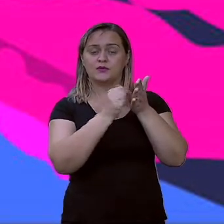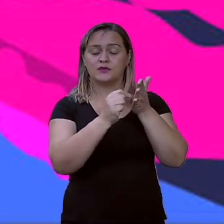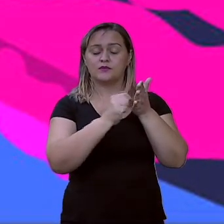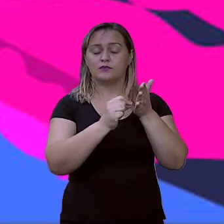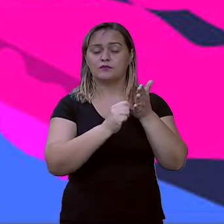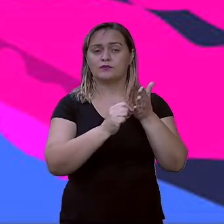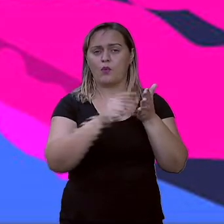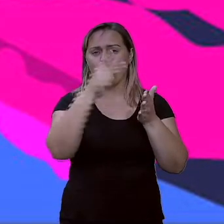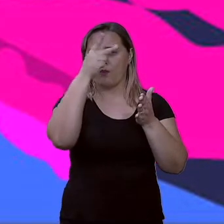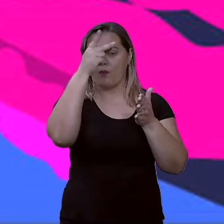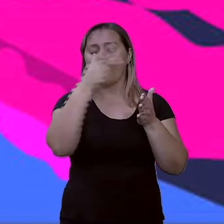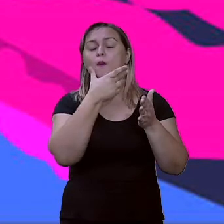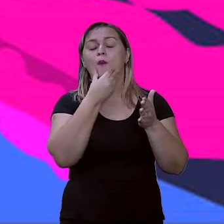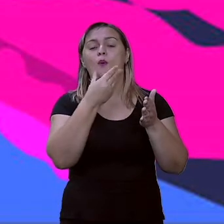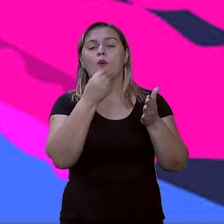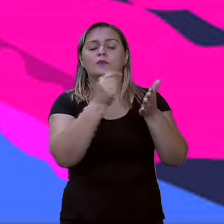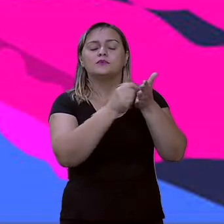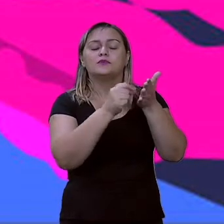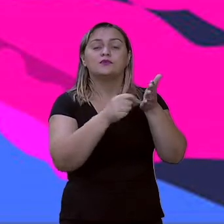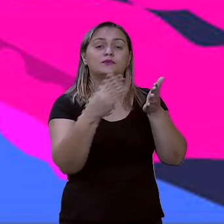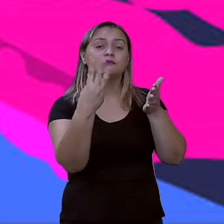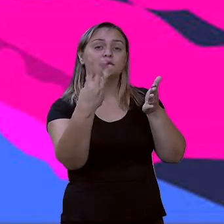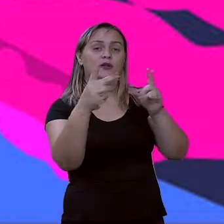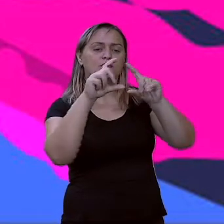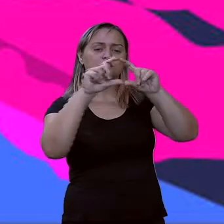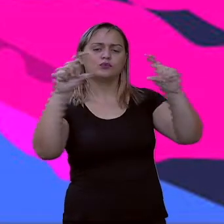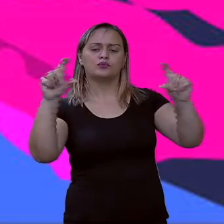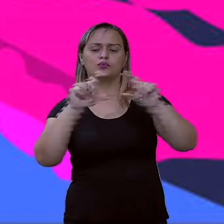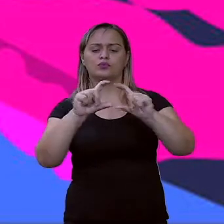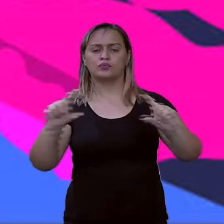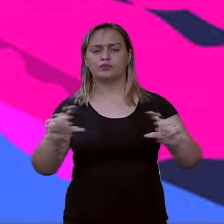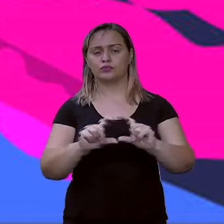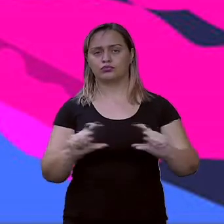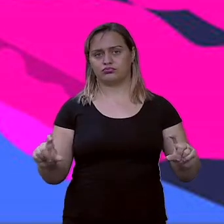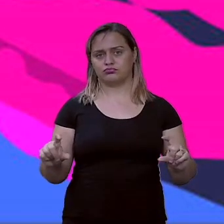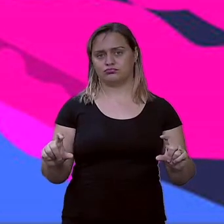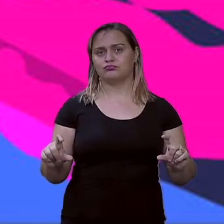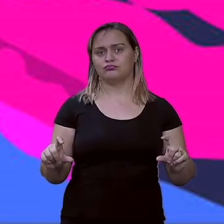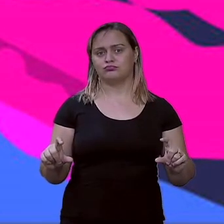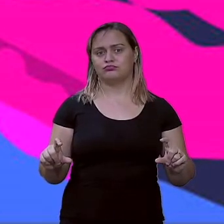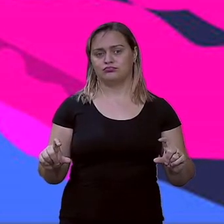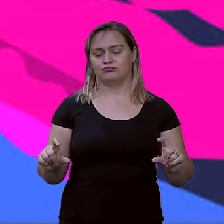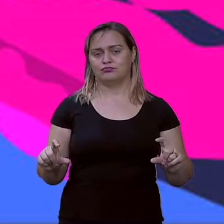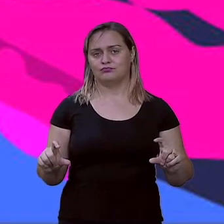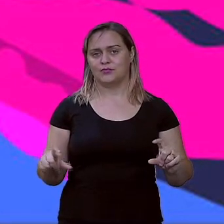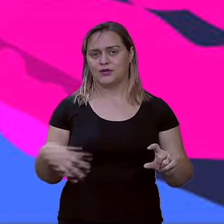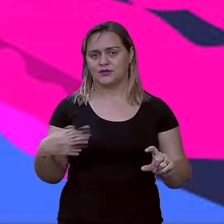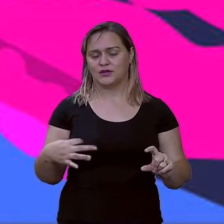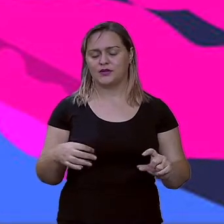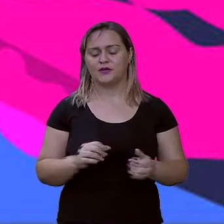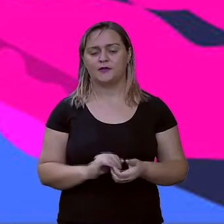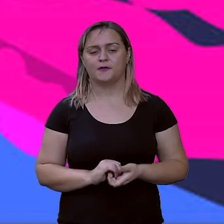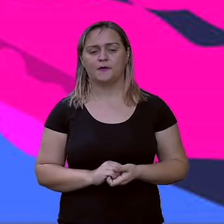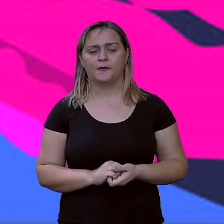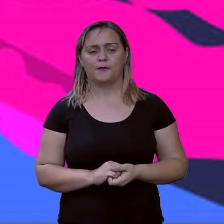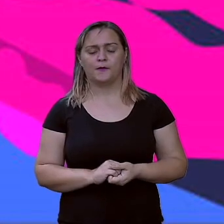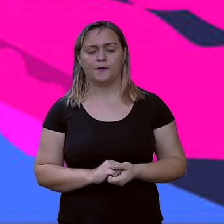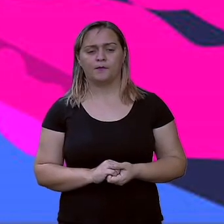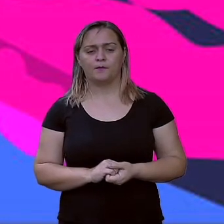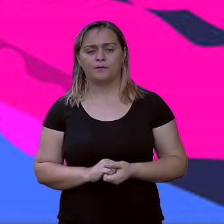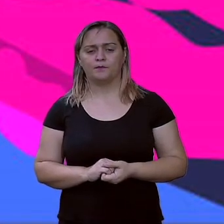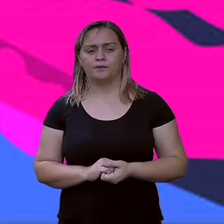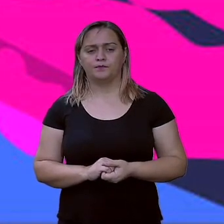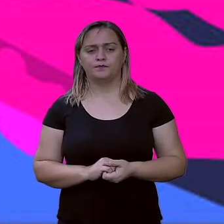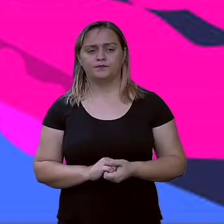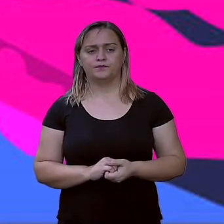parágrafos, usando aí três argumentos diferentes para falar sobre esse tema. Ok? E nesse